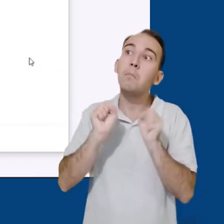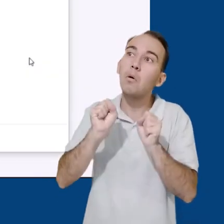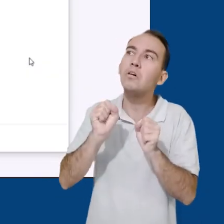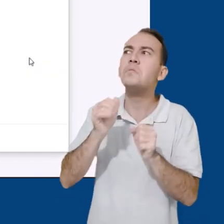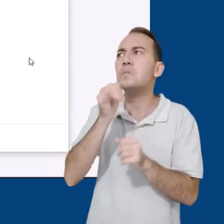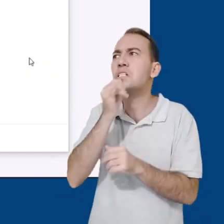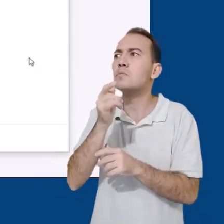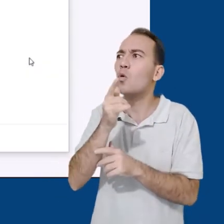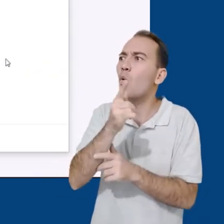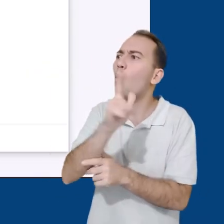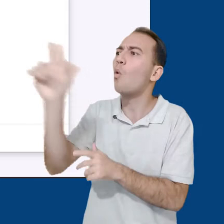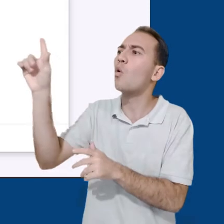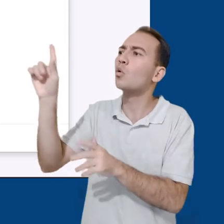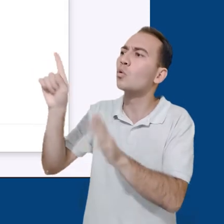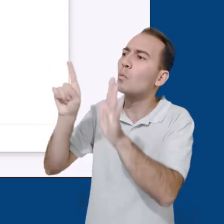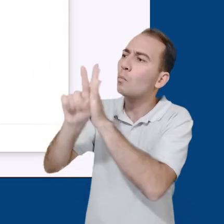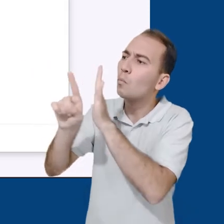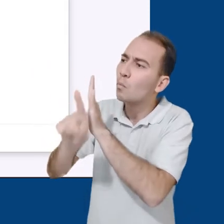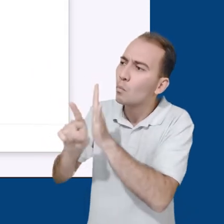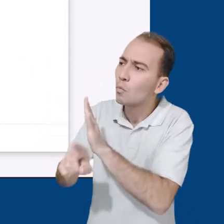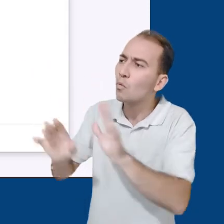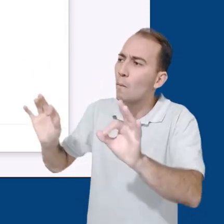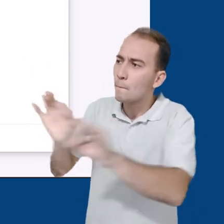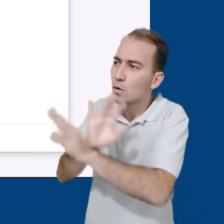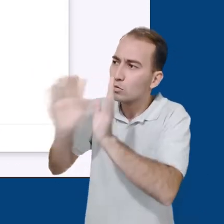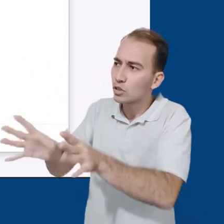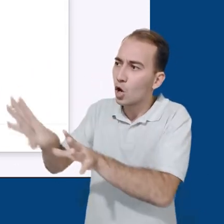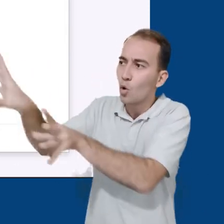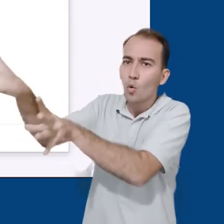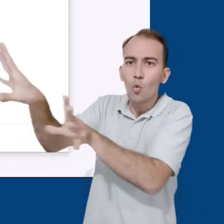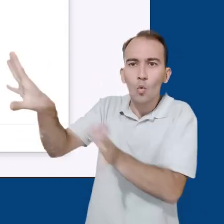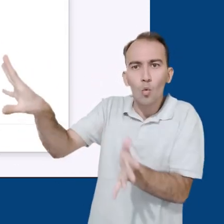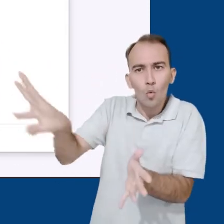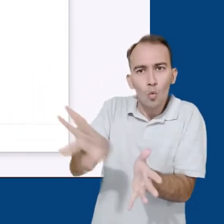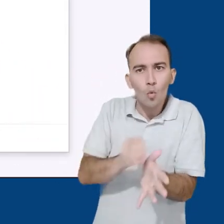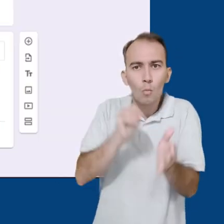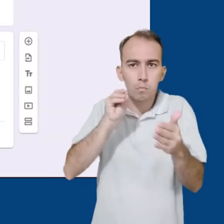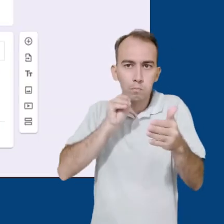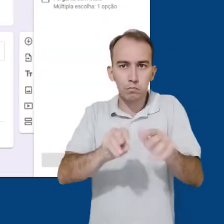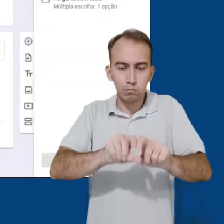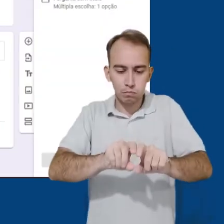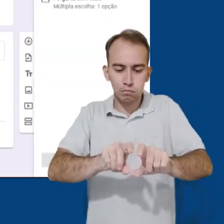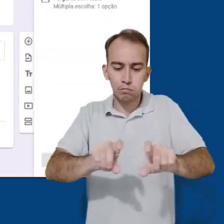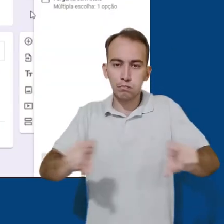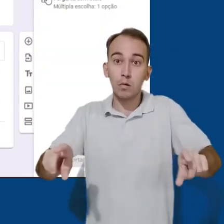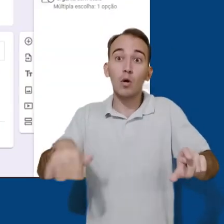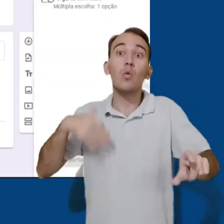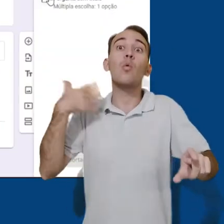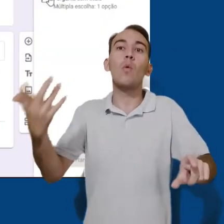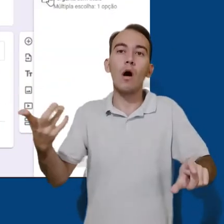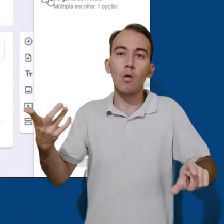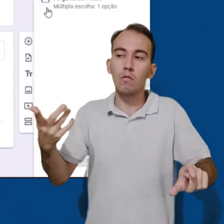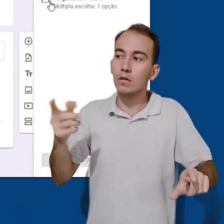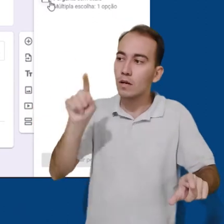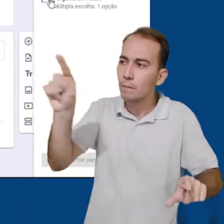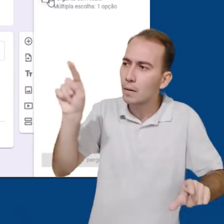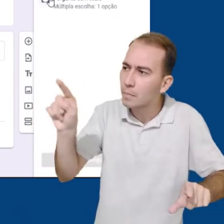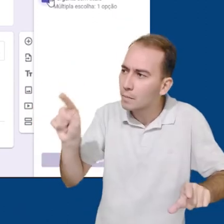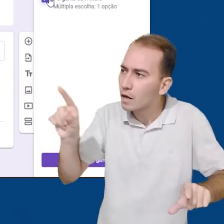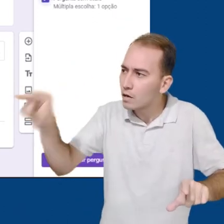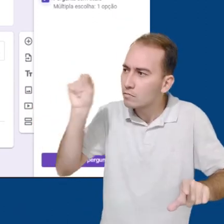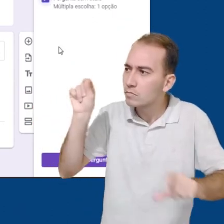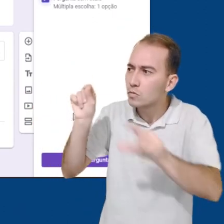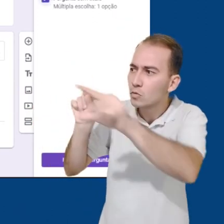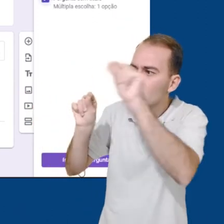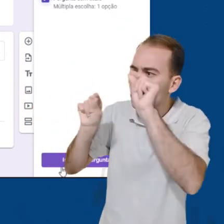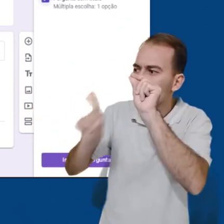dele, temos a opção de importar perguntas de um outro formulário que já temos em nosso Drive. Uma janela à direita se abre e podemos selecionar as